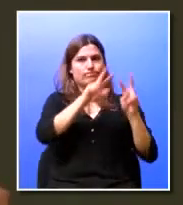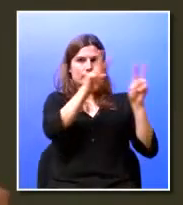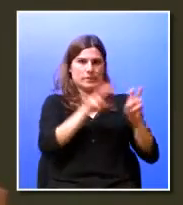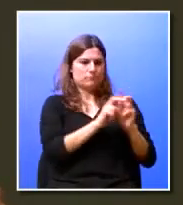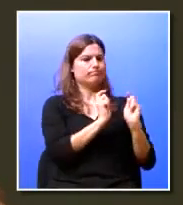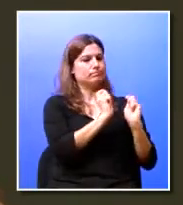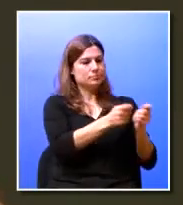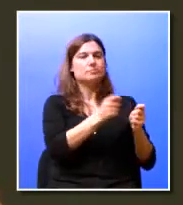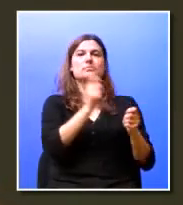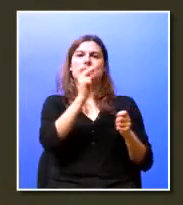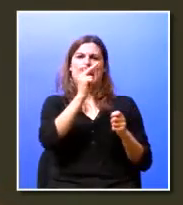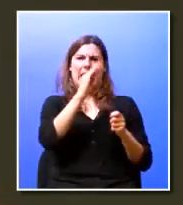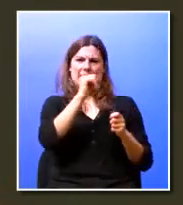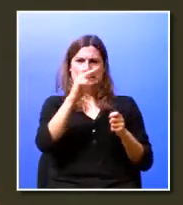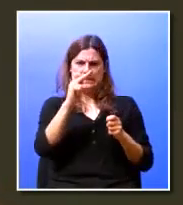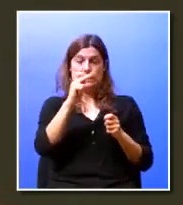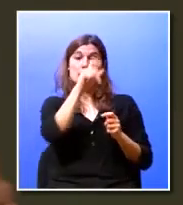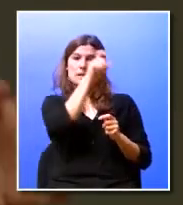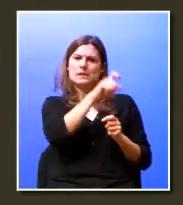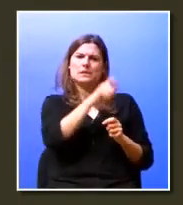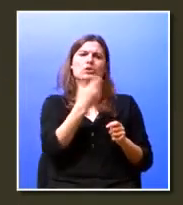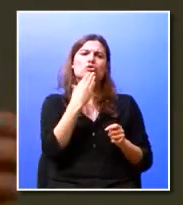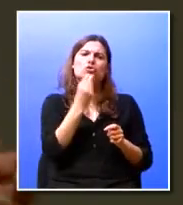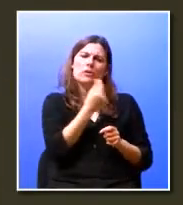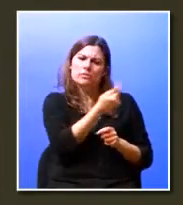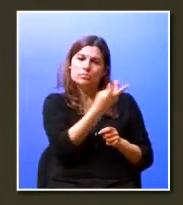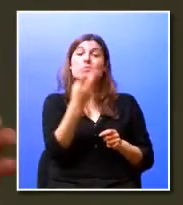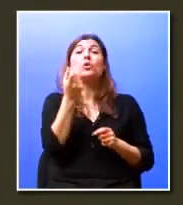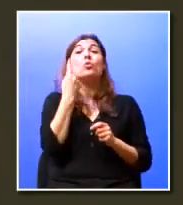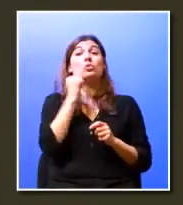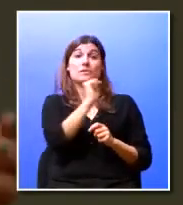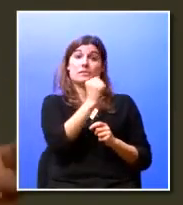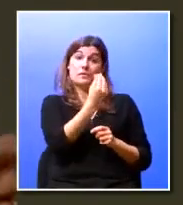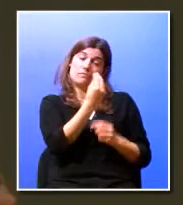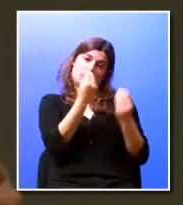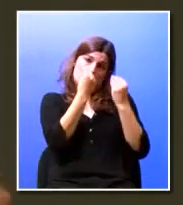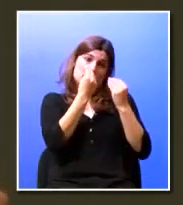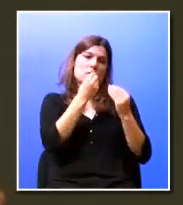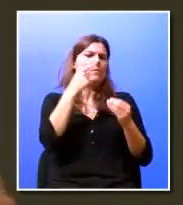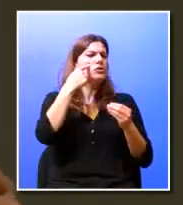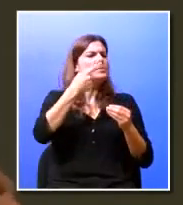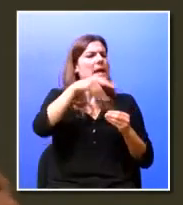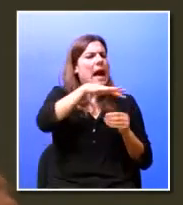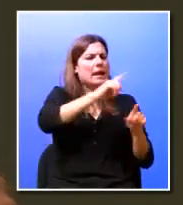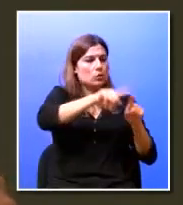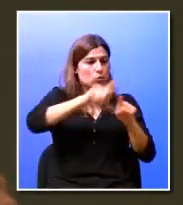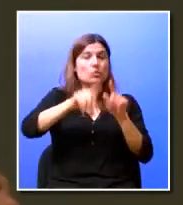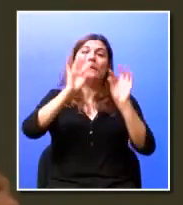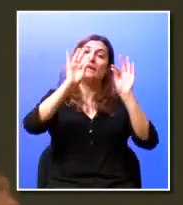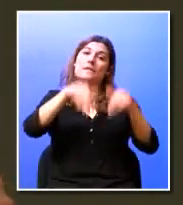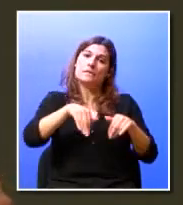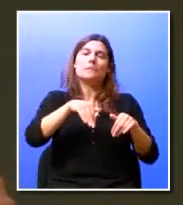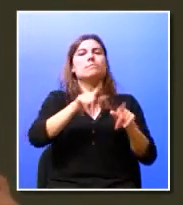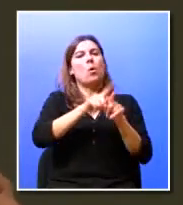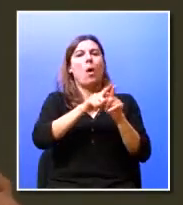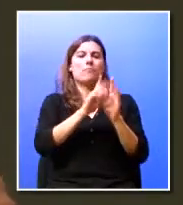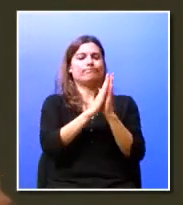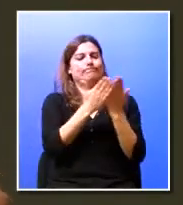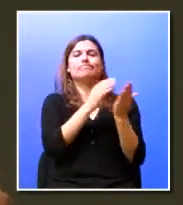uma certificação a EASA, portanto, estes jovens que cumprem os seus cursos de formação em várias especialidades, saem com uma licença europeia.